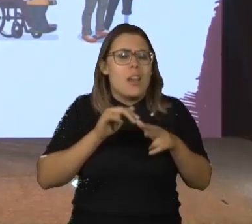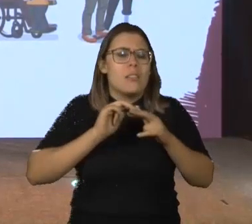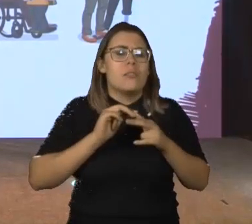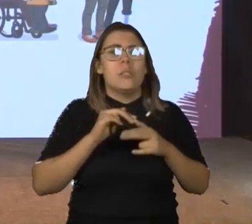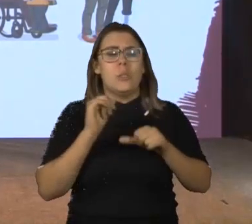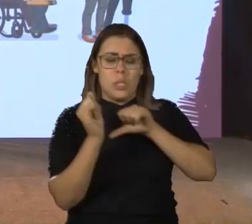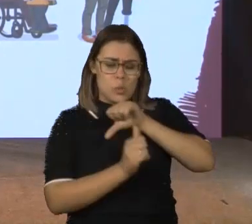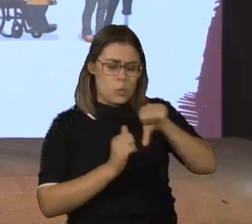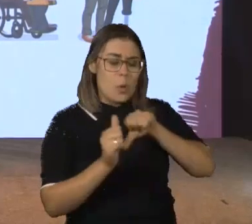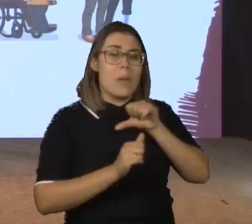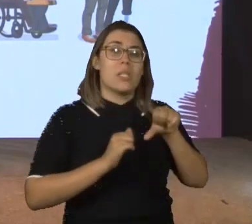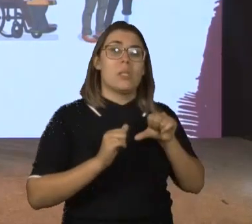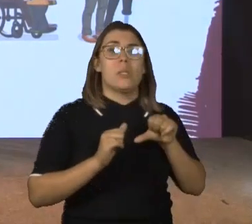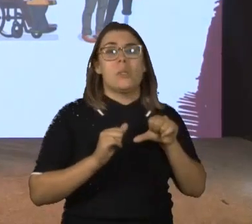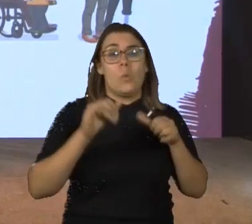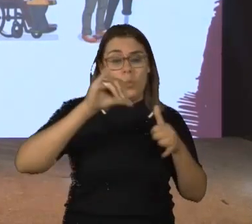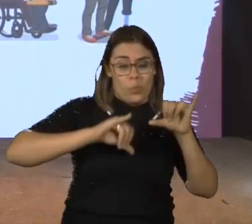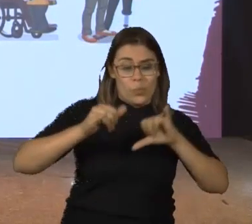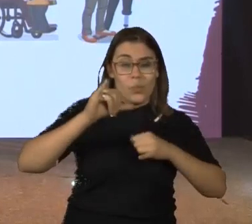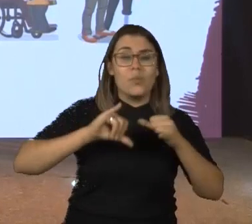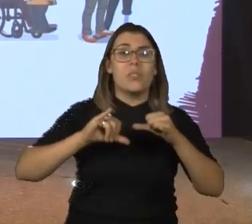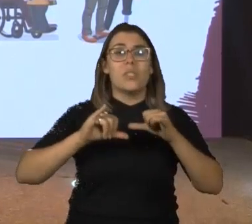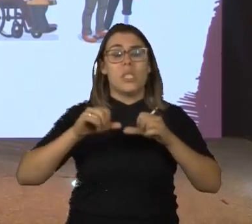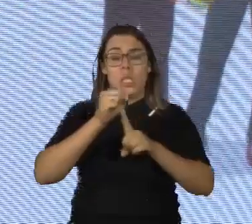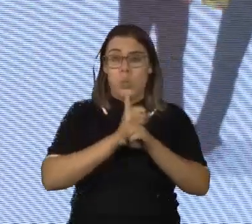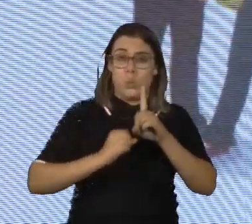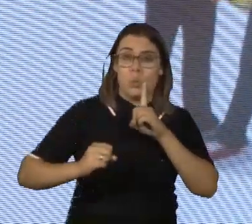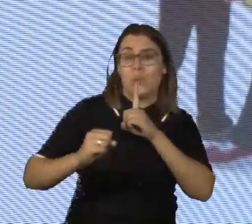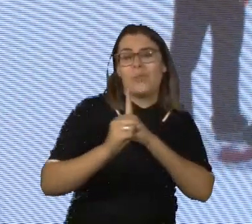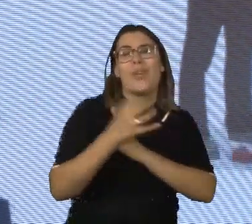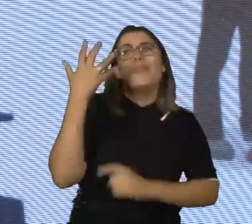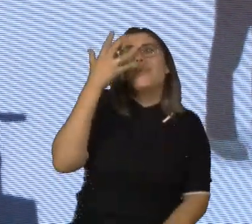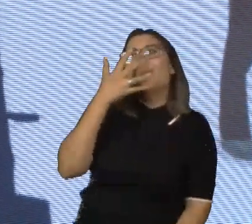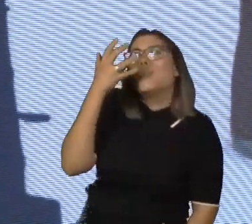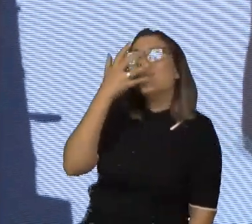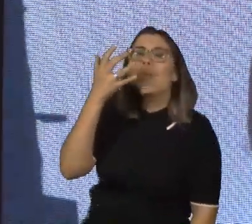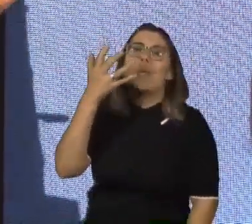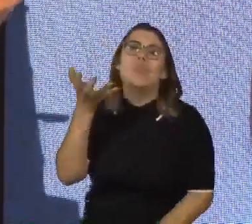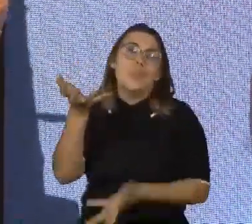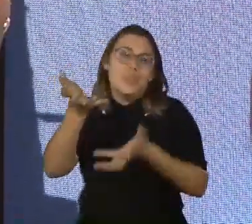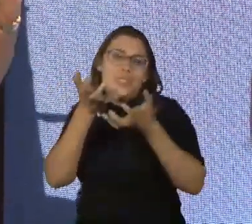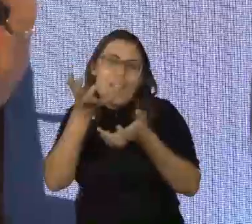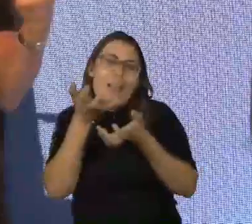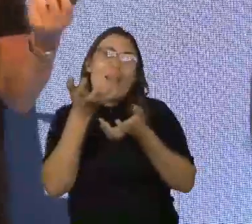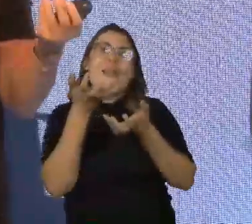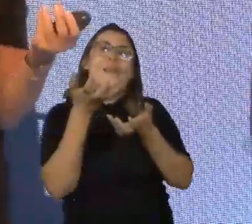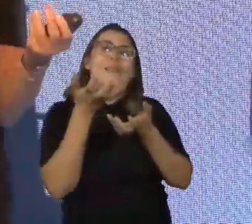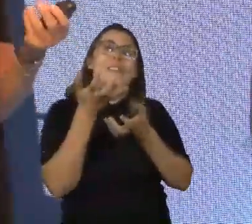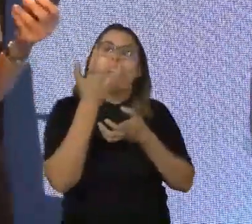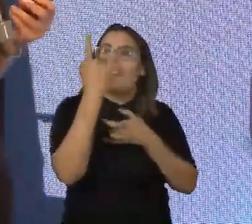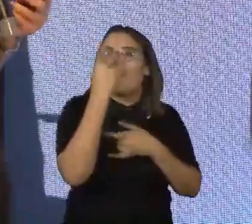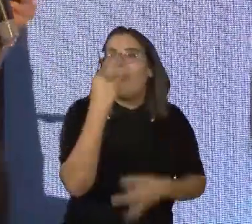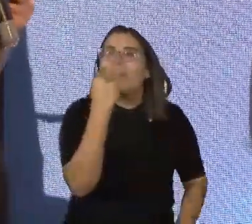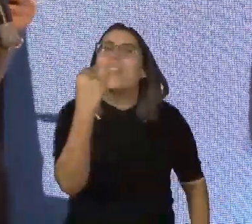físicas e sociais. Nós nos apaixonamos, nós temos desejos, nós sentimos atração.